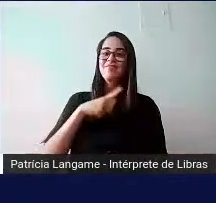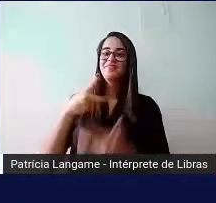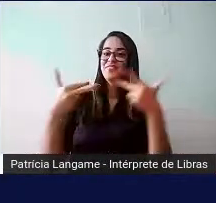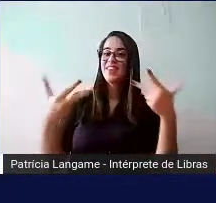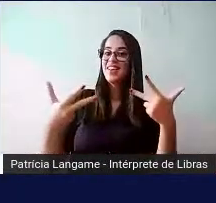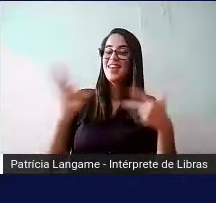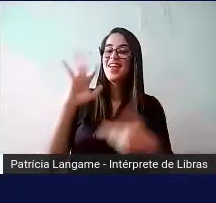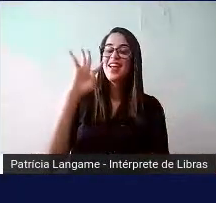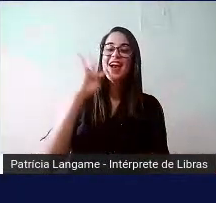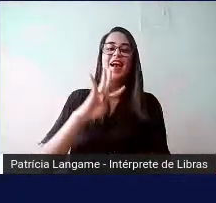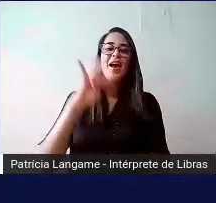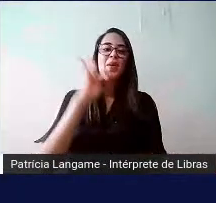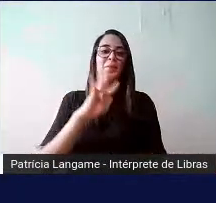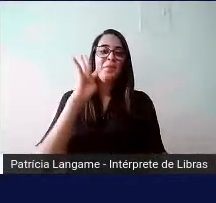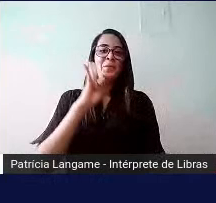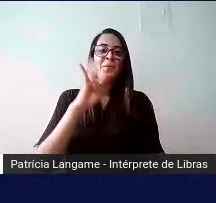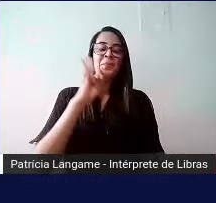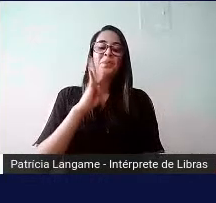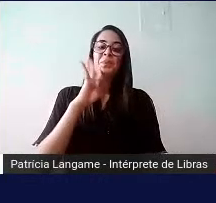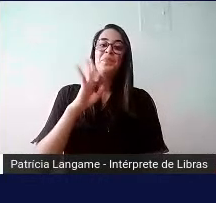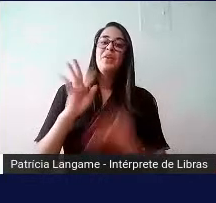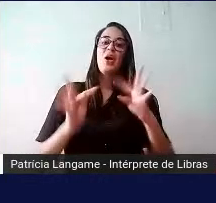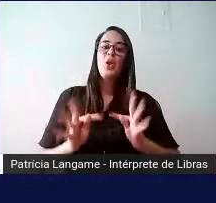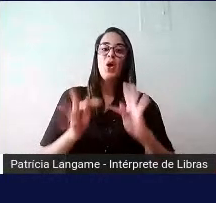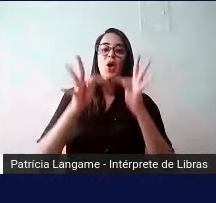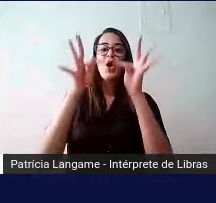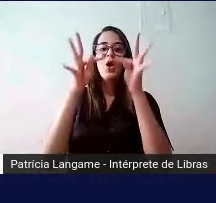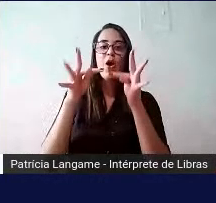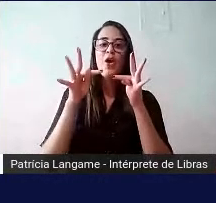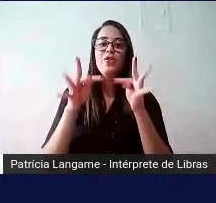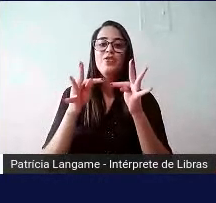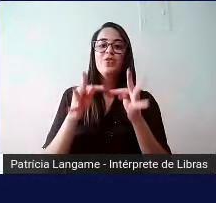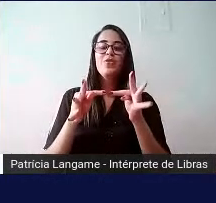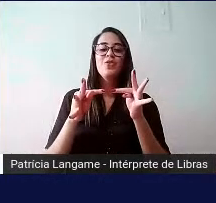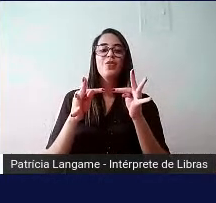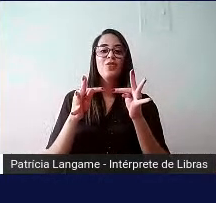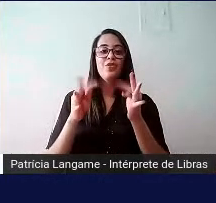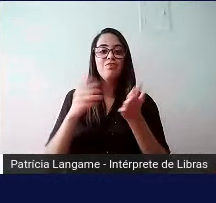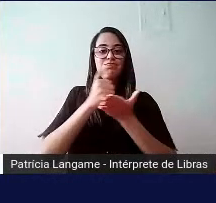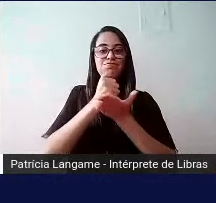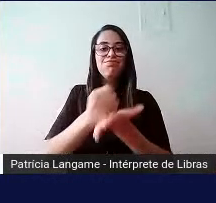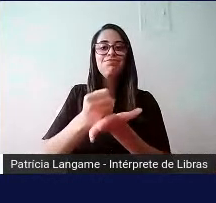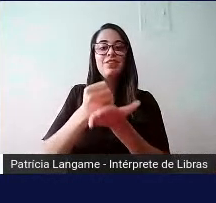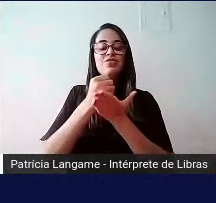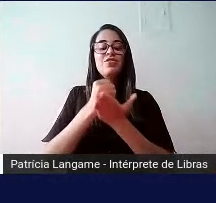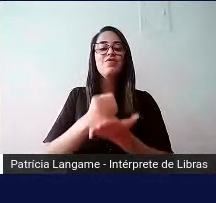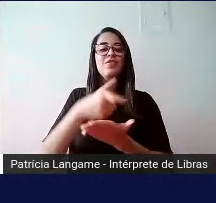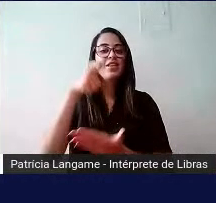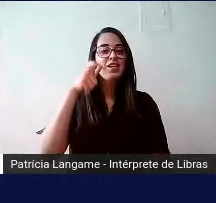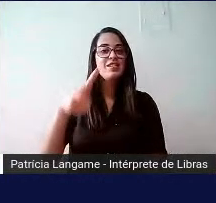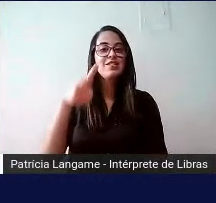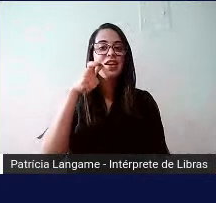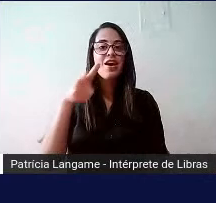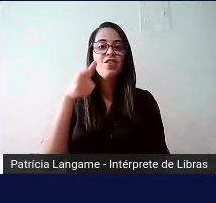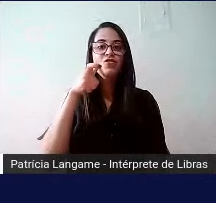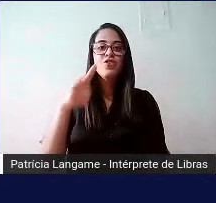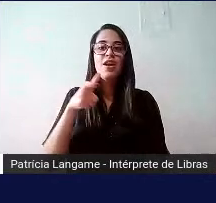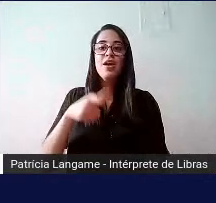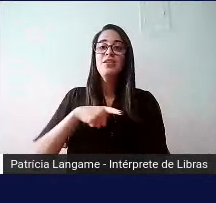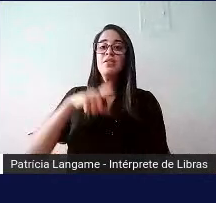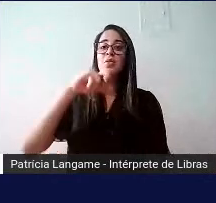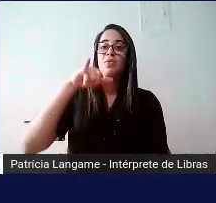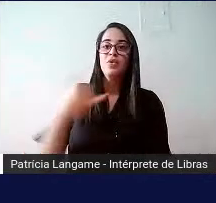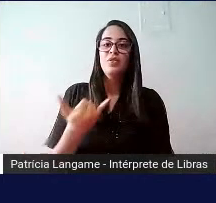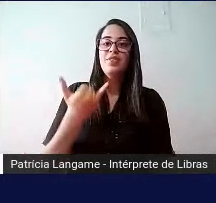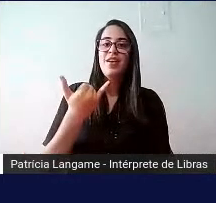recursos tecnológicos assistivos super interessantes, vários que eu nunca tinha ouvido falar, e essa chance da troca no